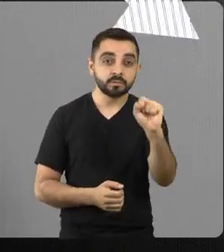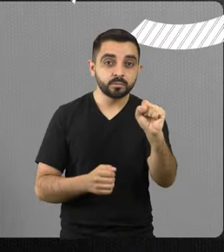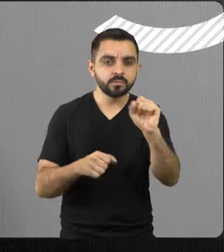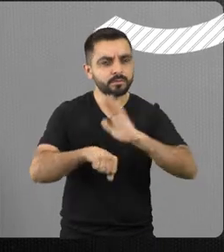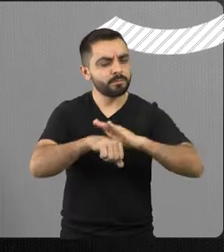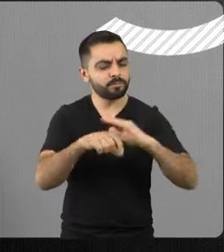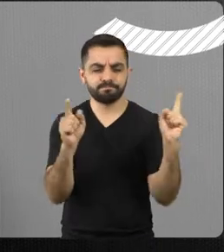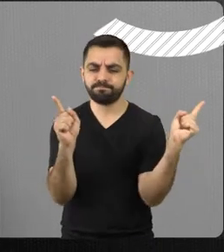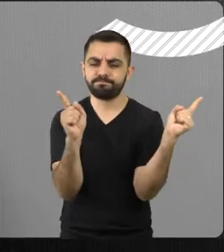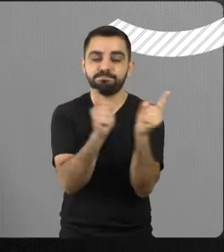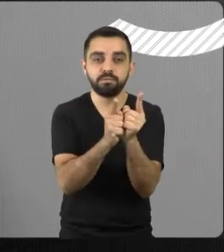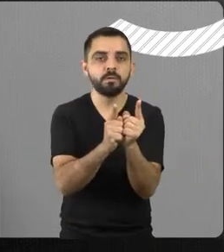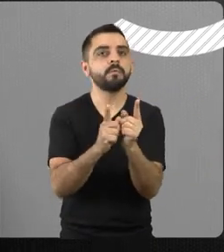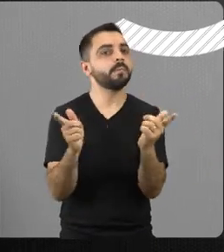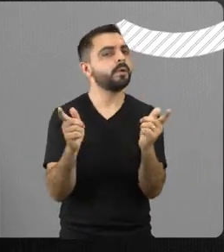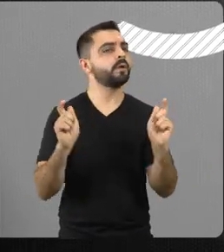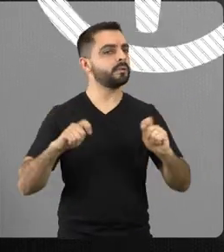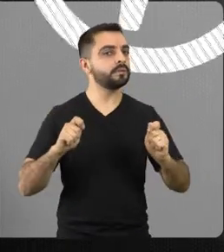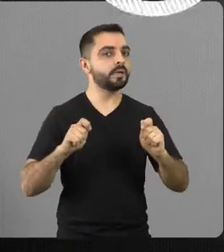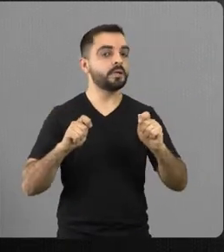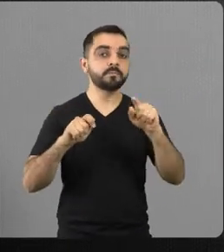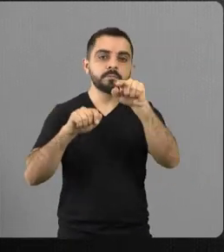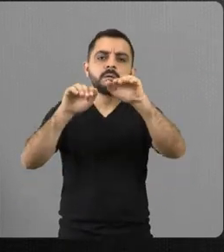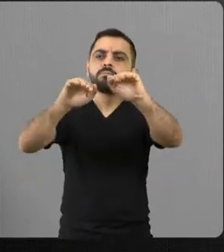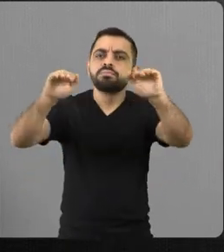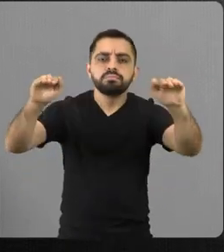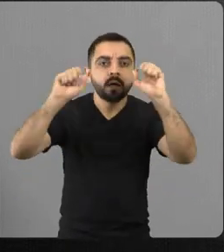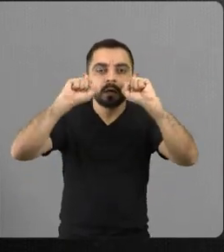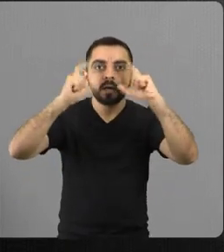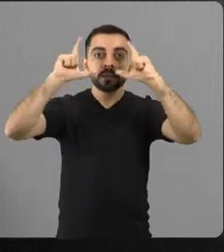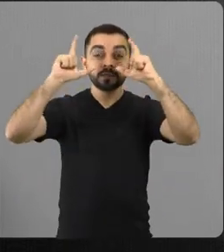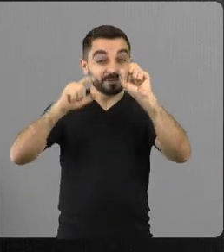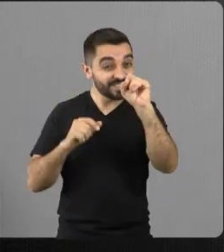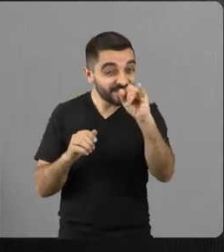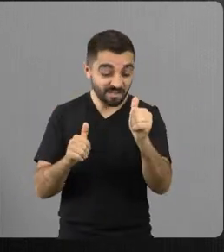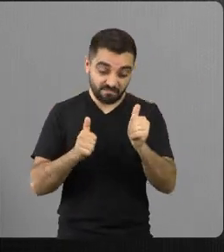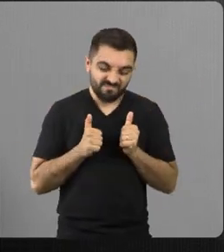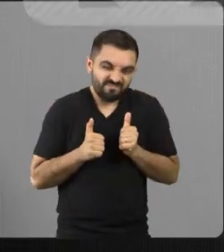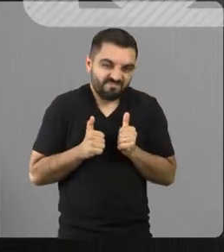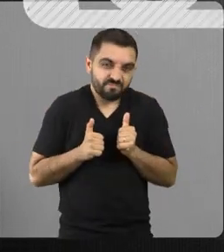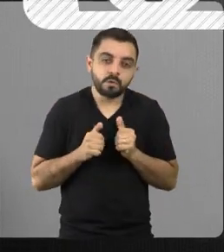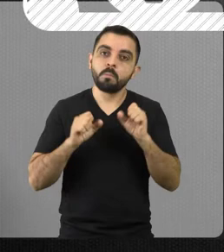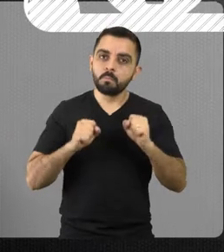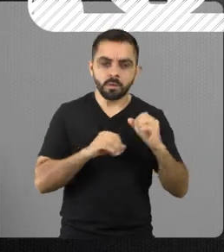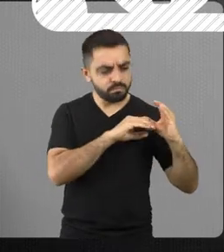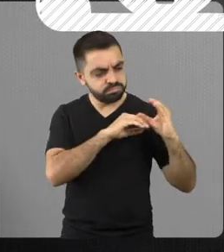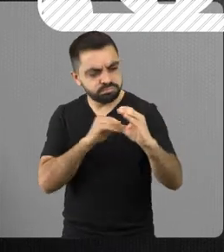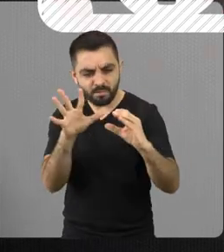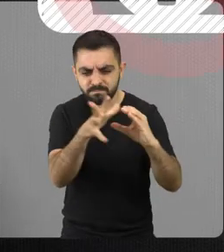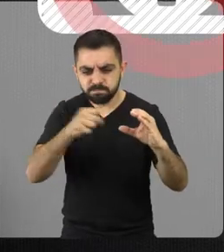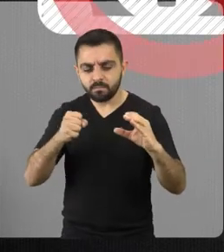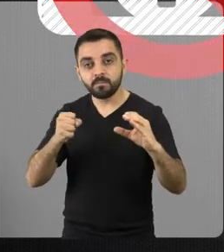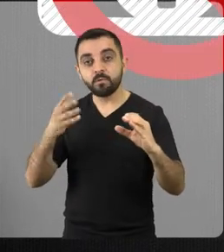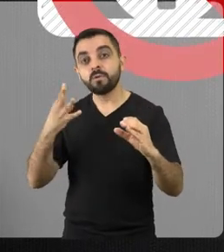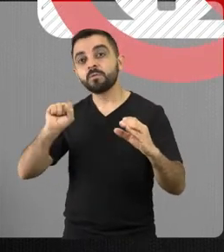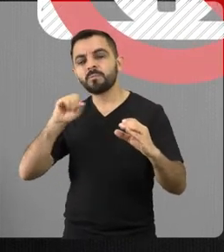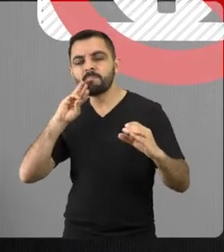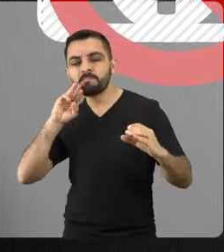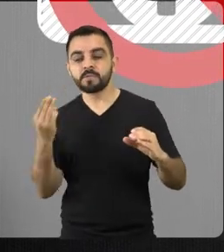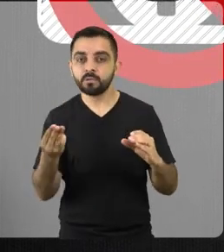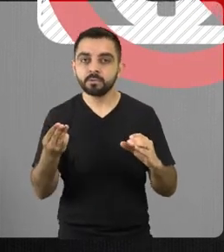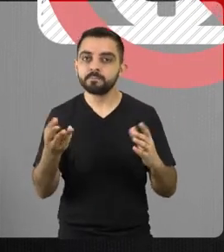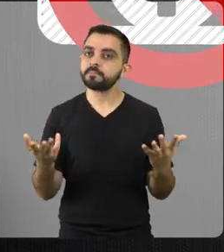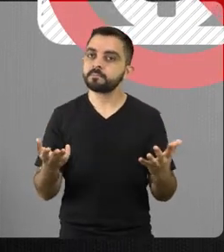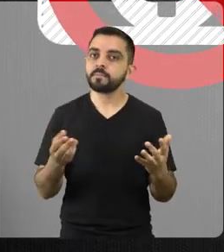universidade pública é importante, mas serve para chamar a sua atenção para os 48 milhões de reais que podem ser cortados do orçamento da